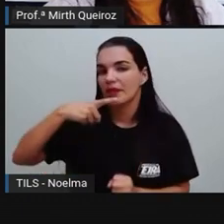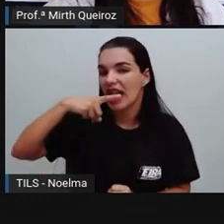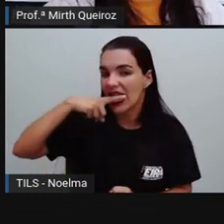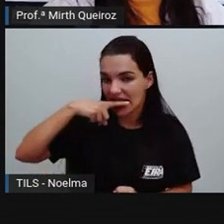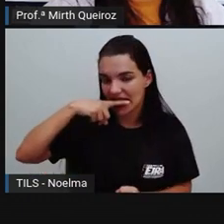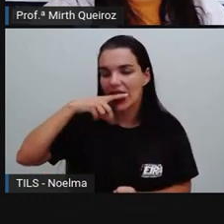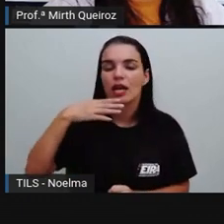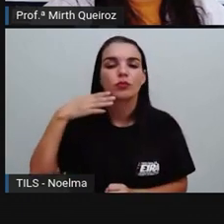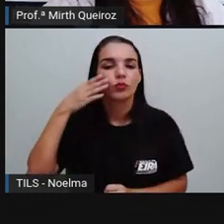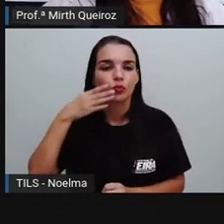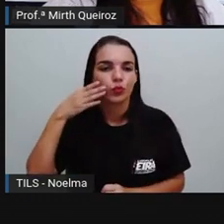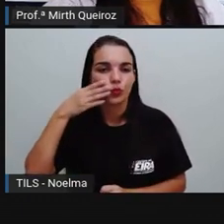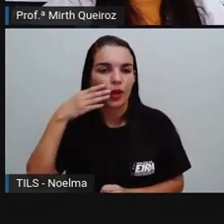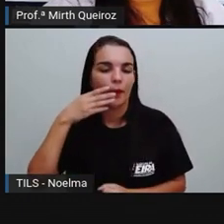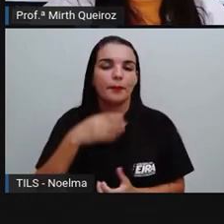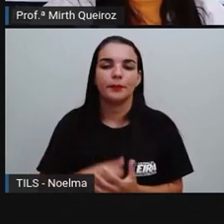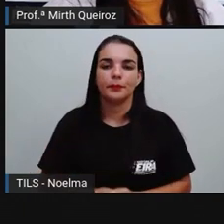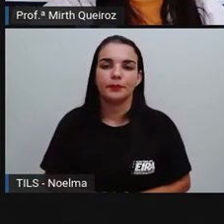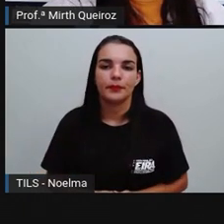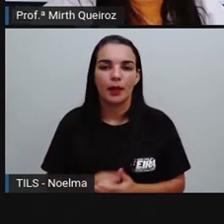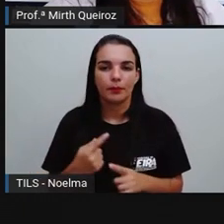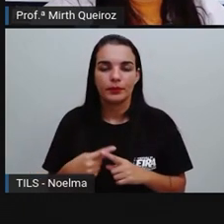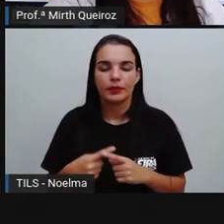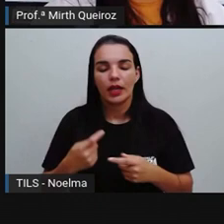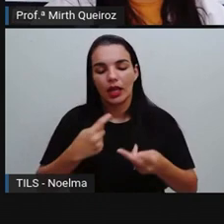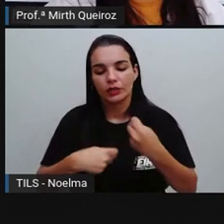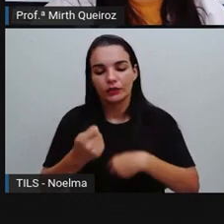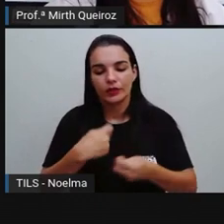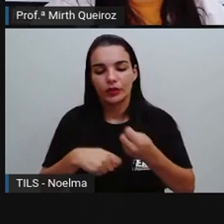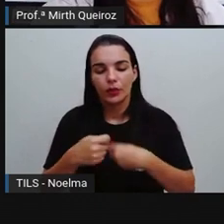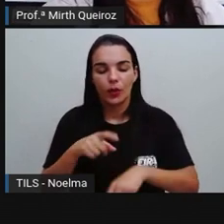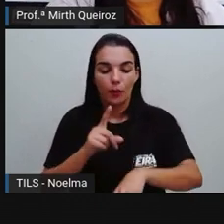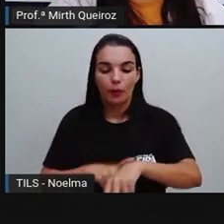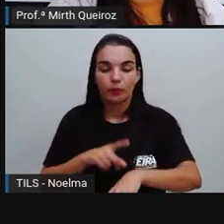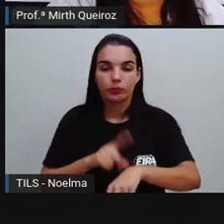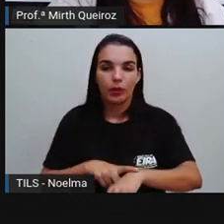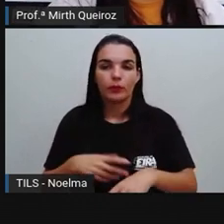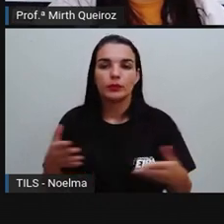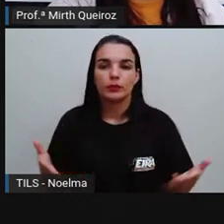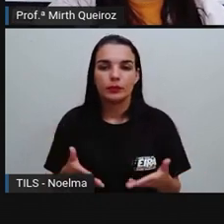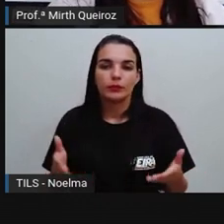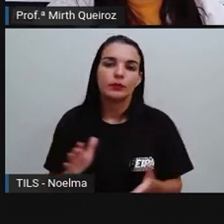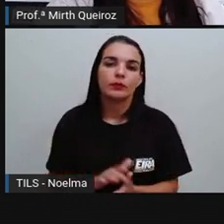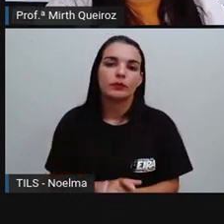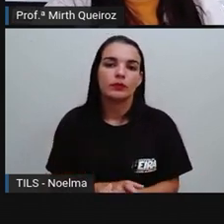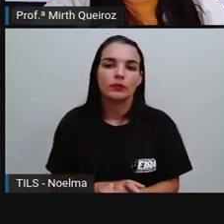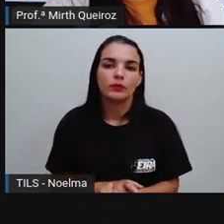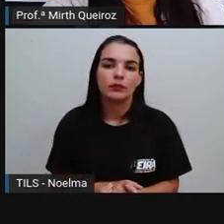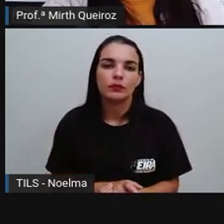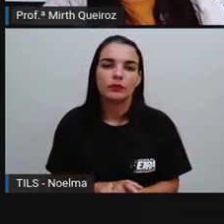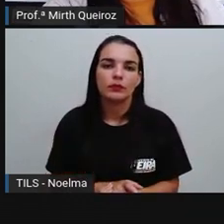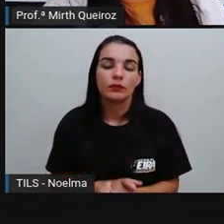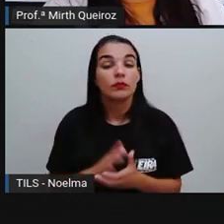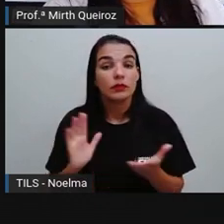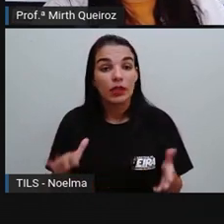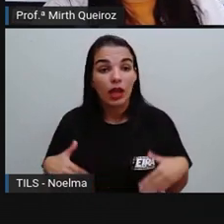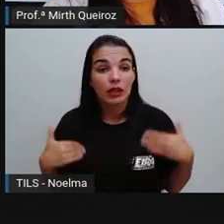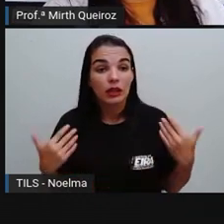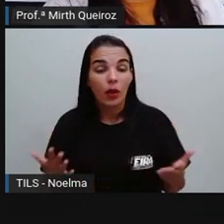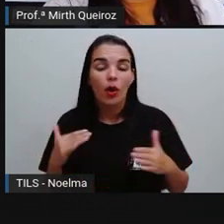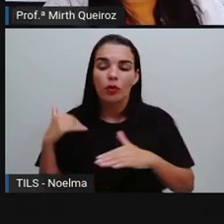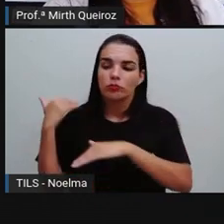econômica do Brasil no momento, né? Foi a segunda atividade econômica. Com o